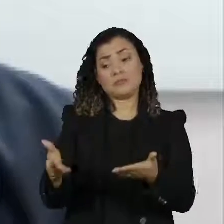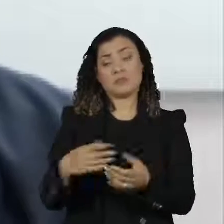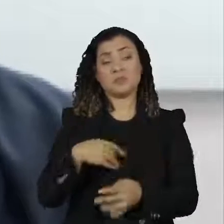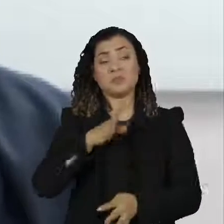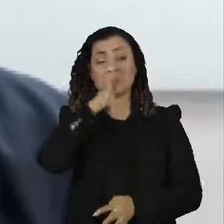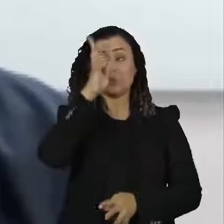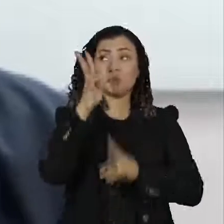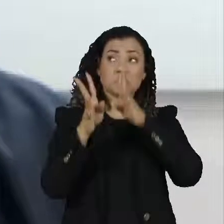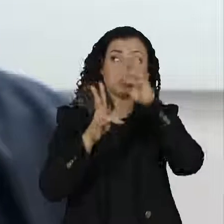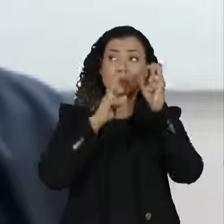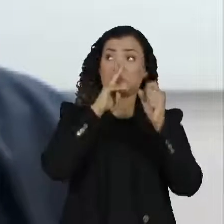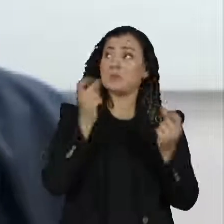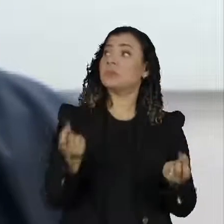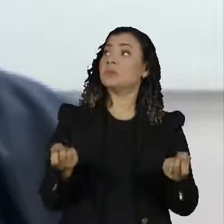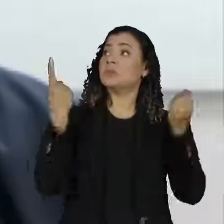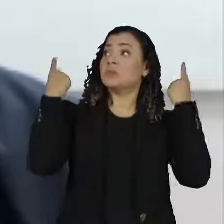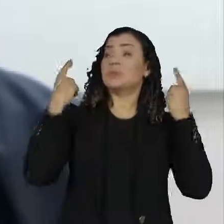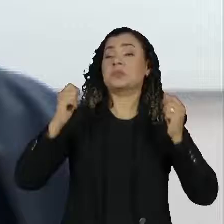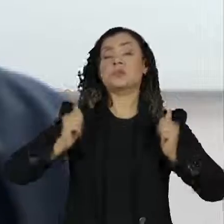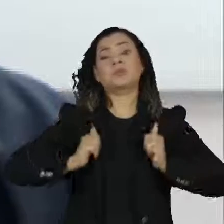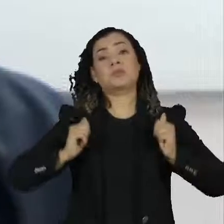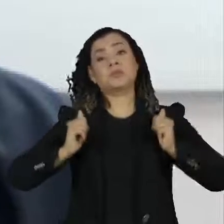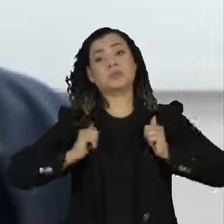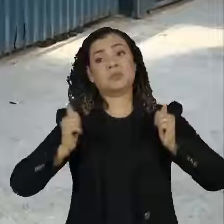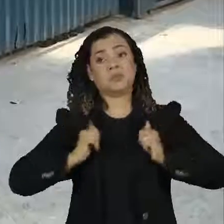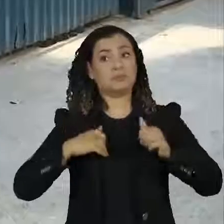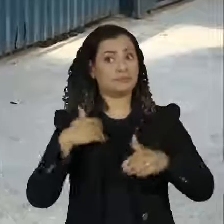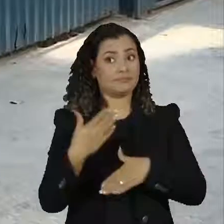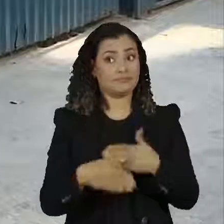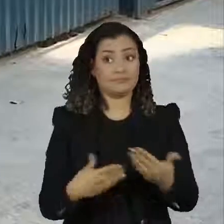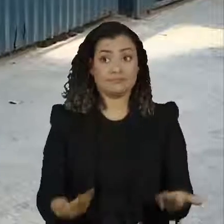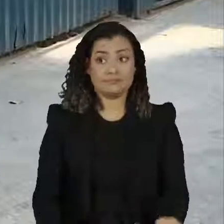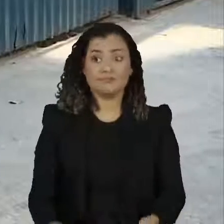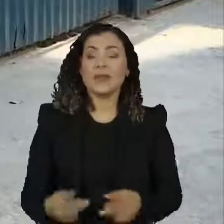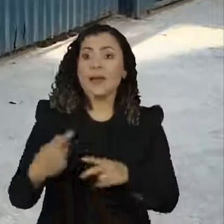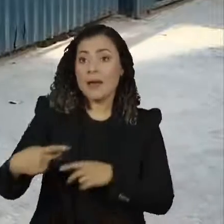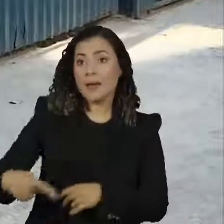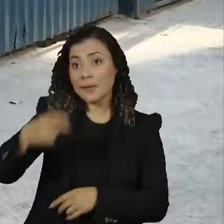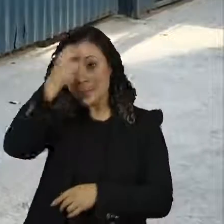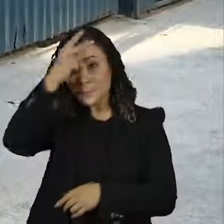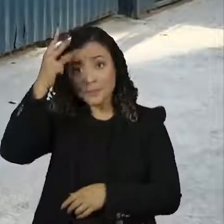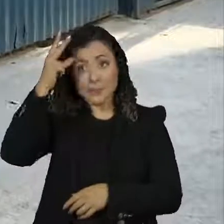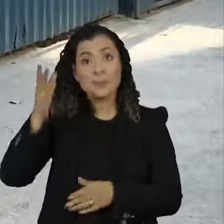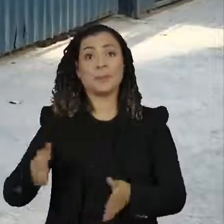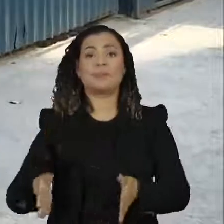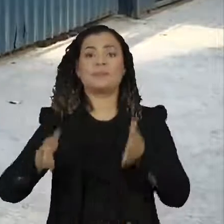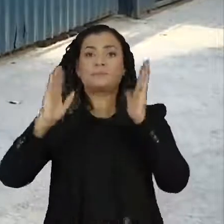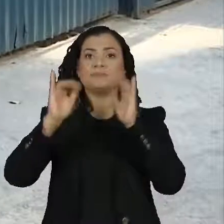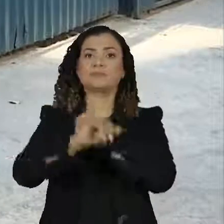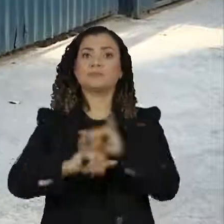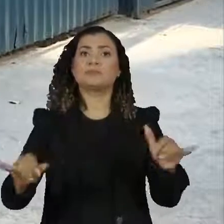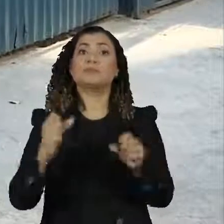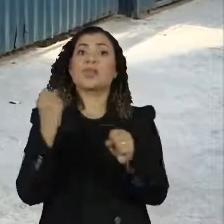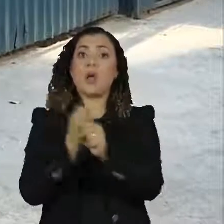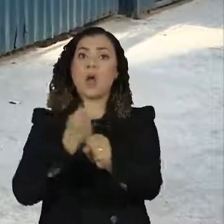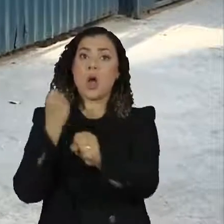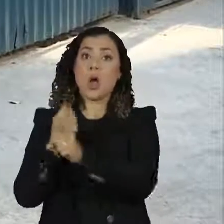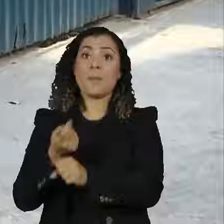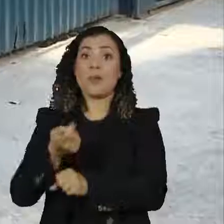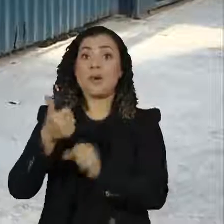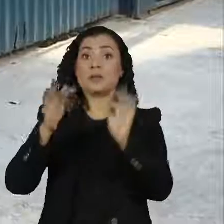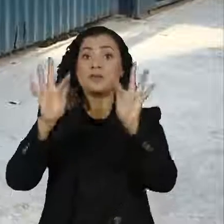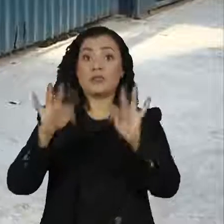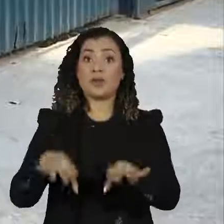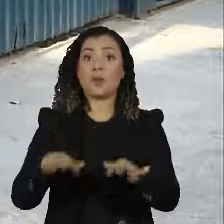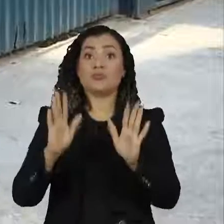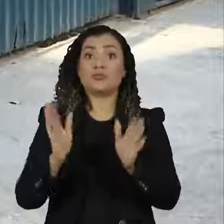mas a crença na impunidade foi deixando, foi deixando, foi deixando. Aqui no prédio, prefeitura instalou placas indicando que a obra, mesmo em estágio final